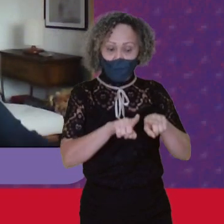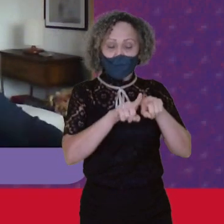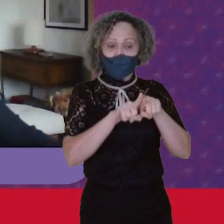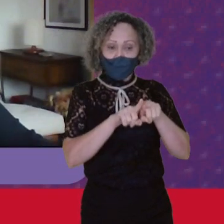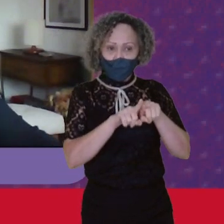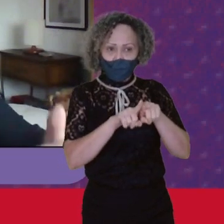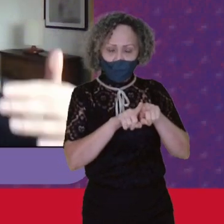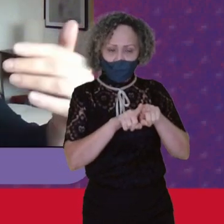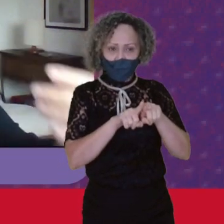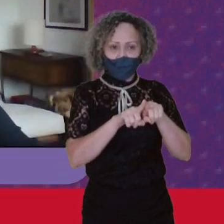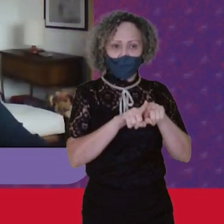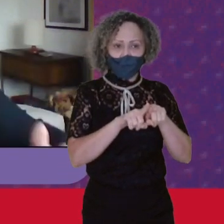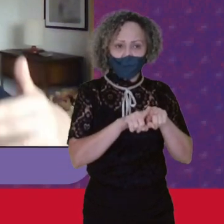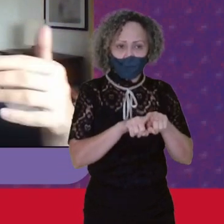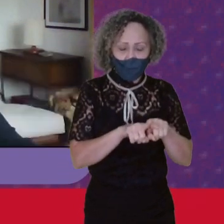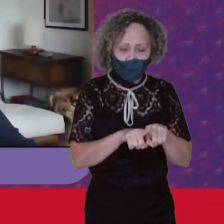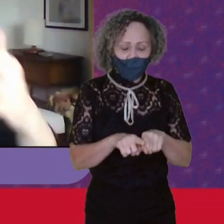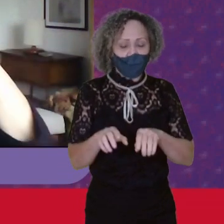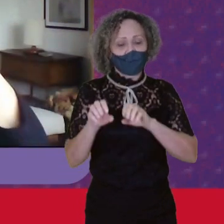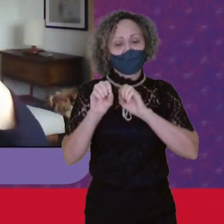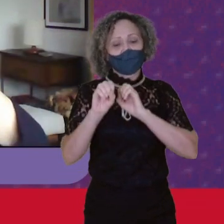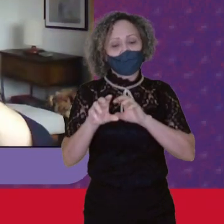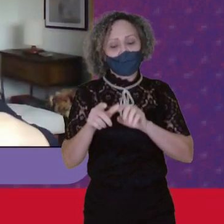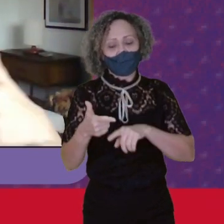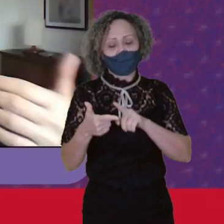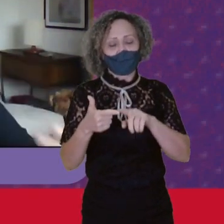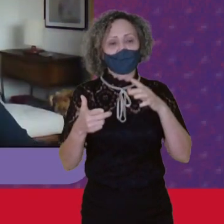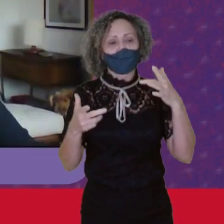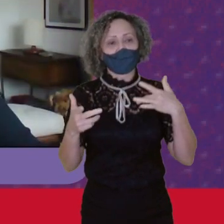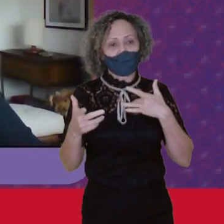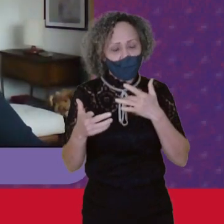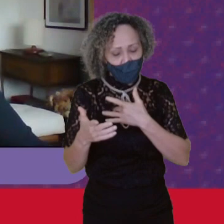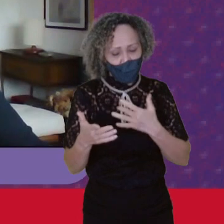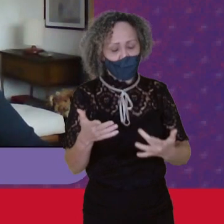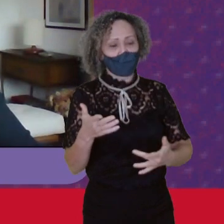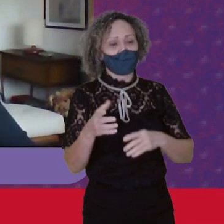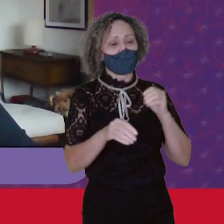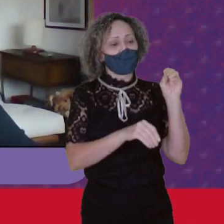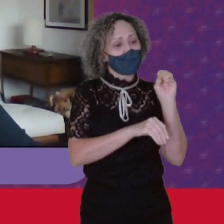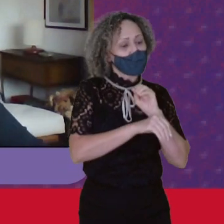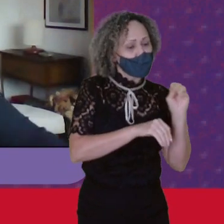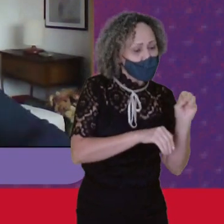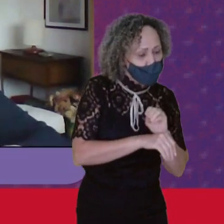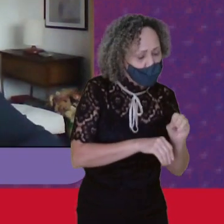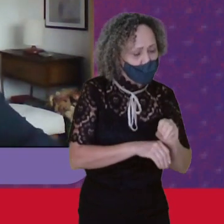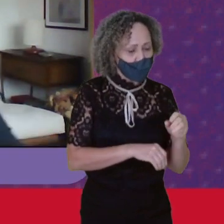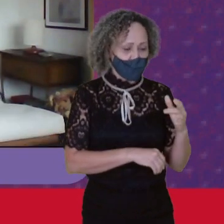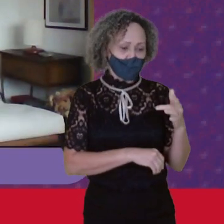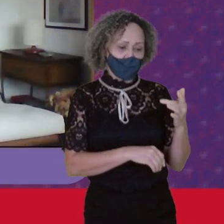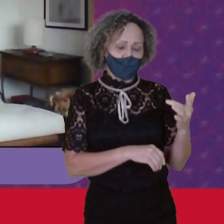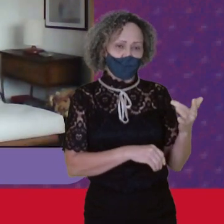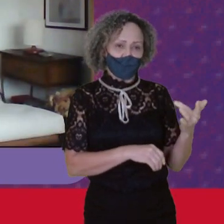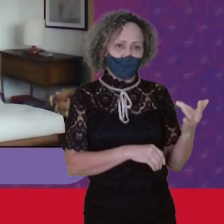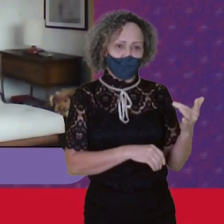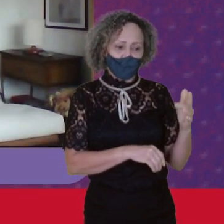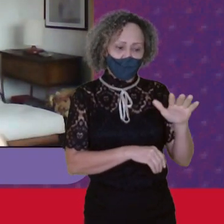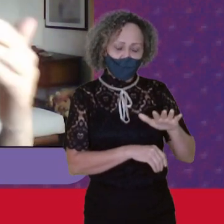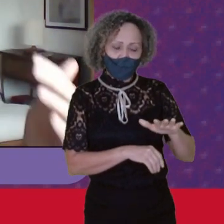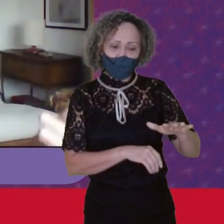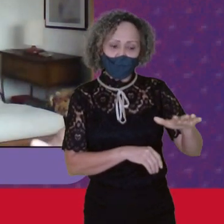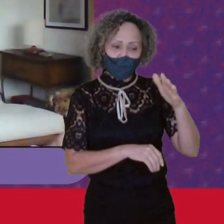Públicos Na área De educação Saúde Os cuidados Se